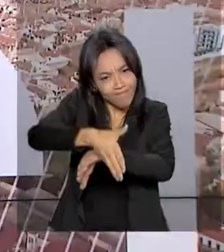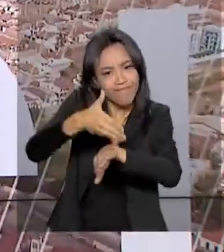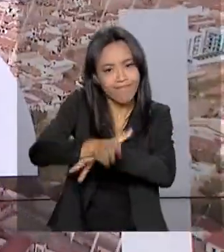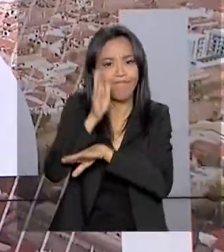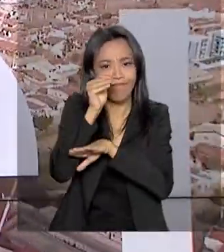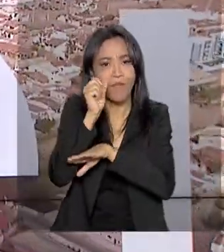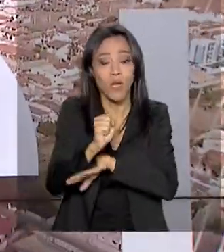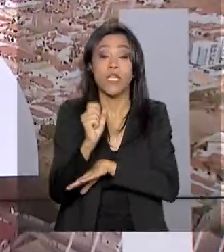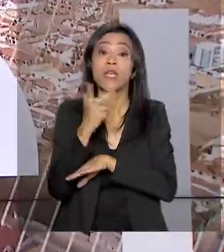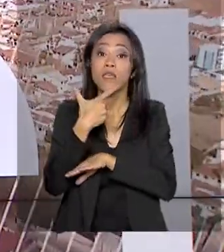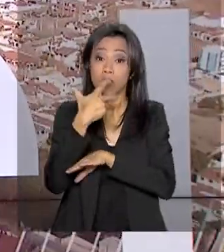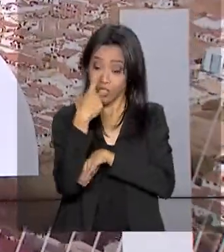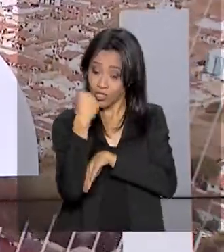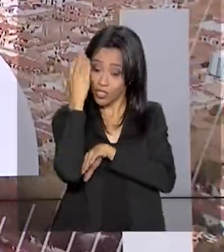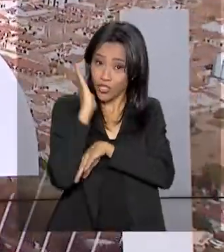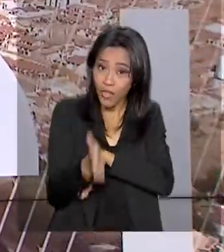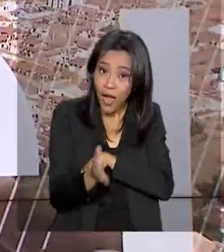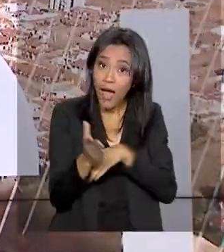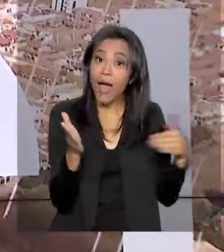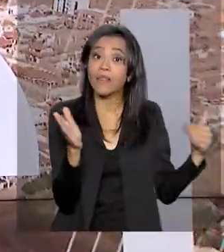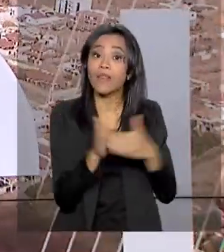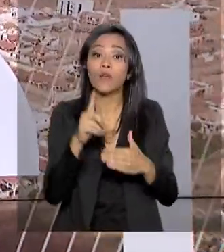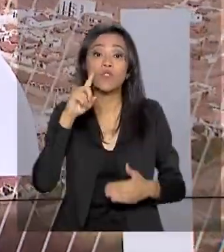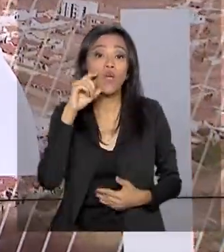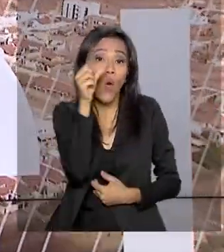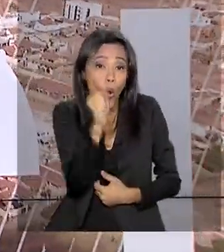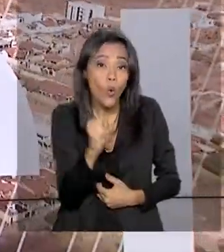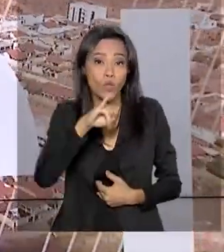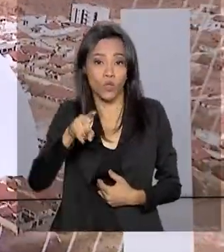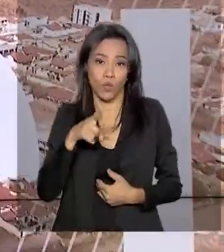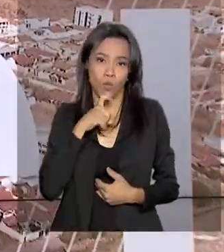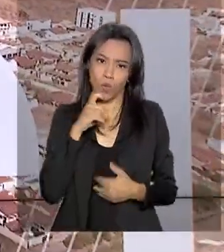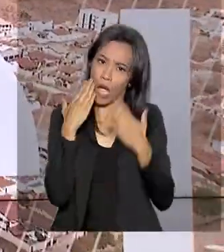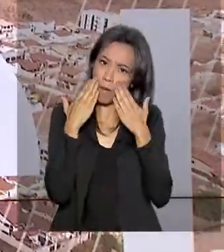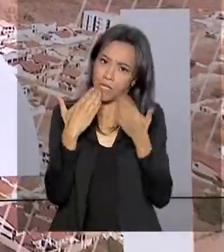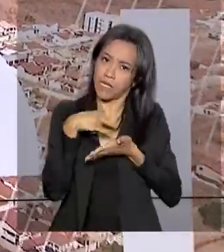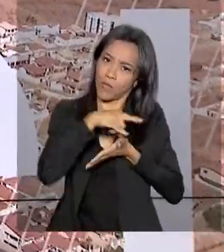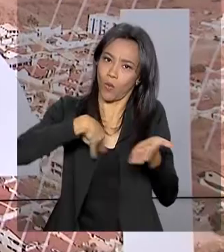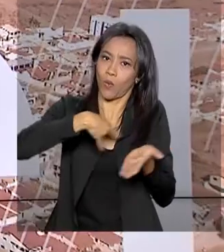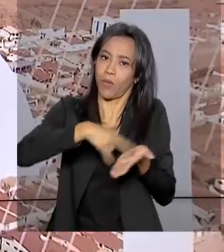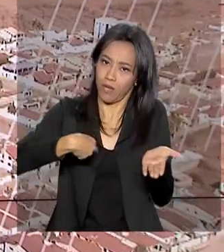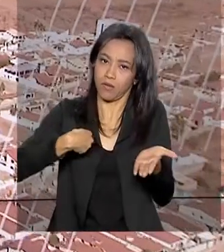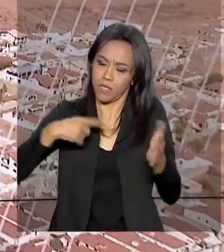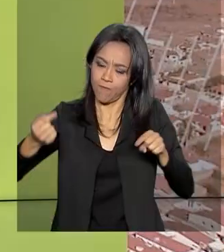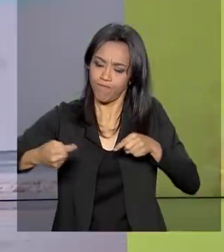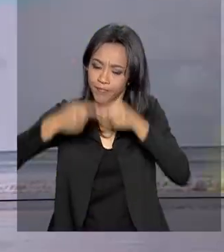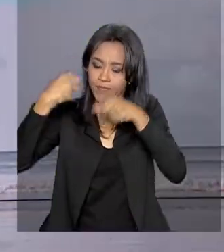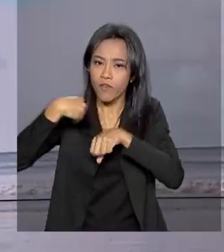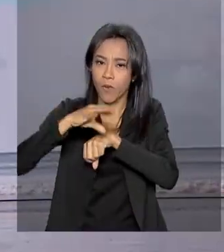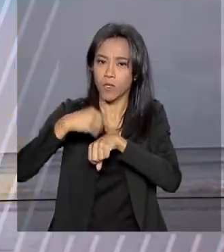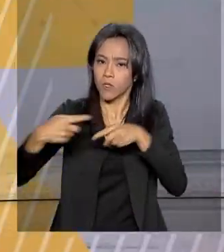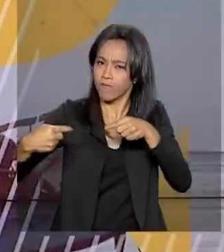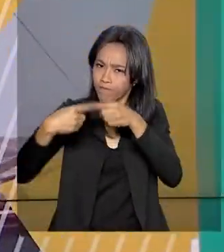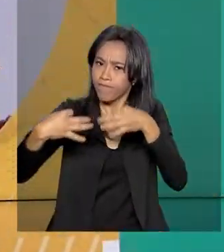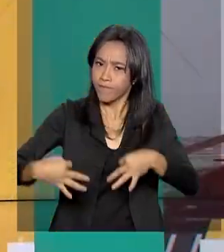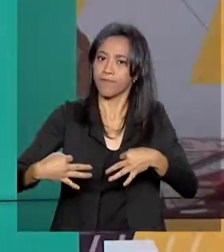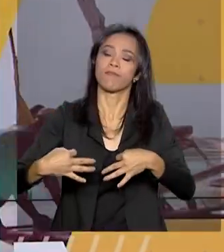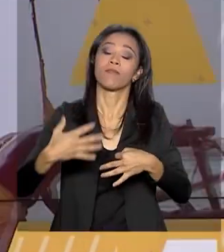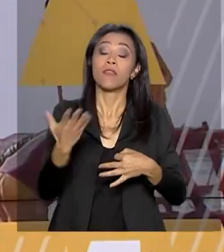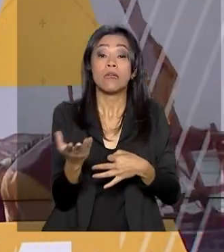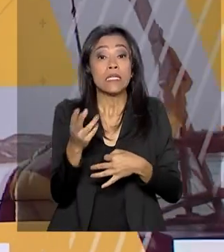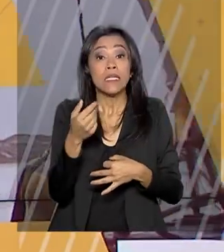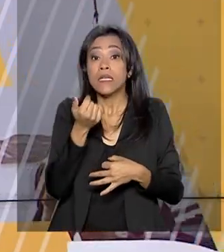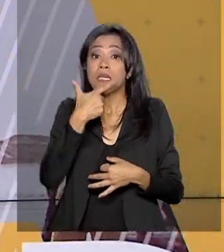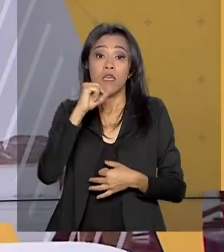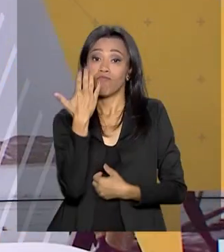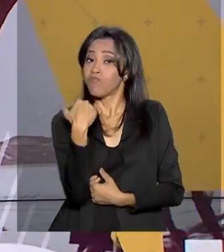pré-selecionado tem até o dia 8 de julho para apresentar os documentos e comprovar as informações fornecidas na inscrição. E o candidato que